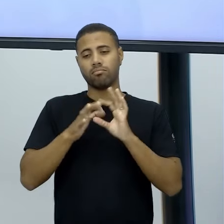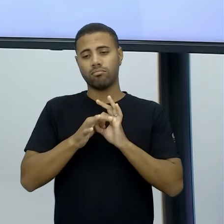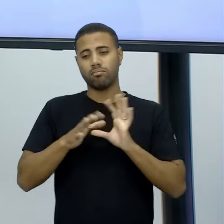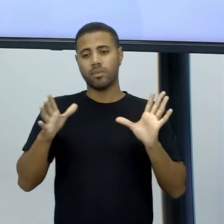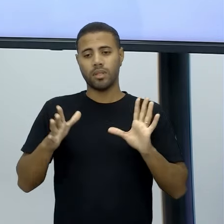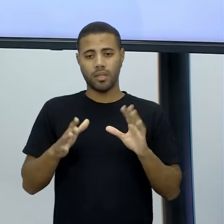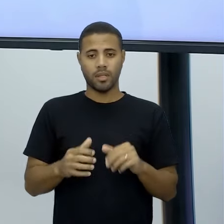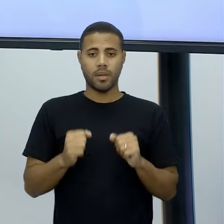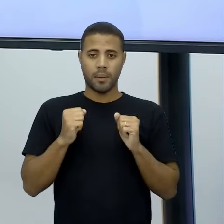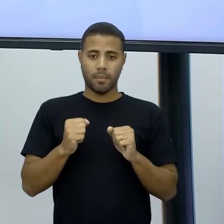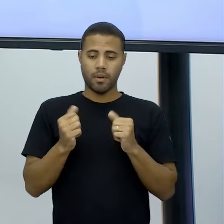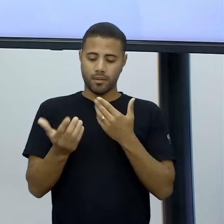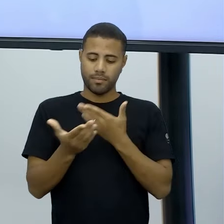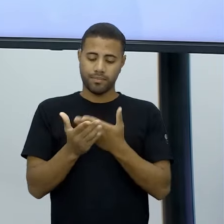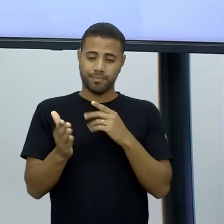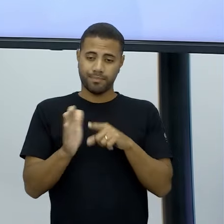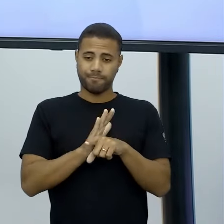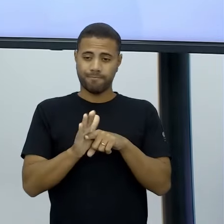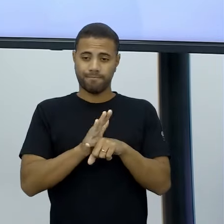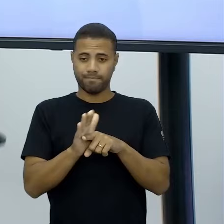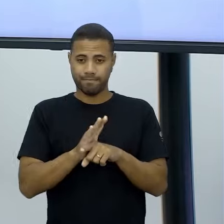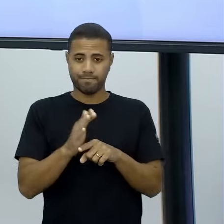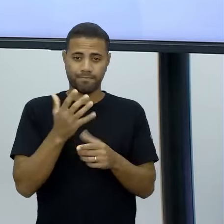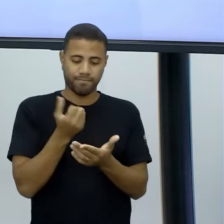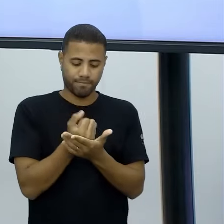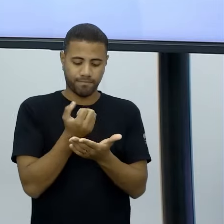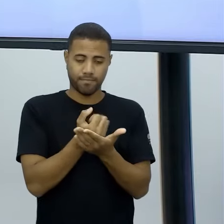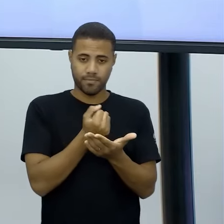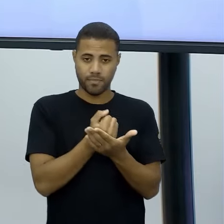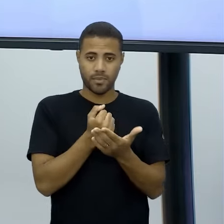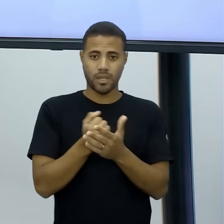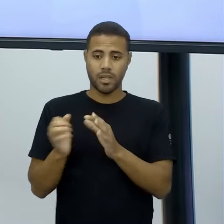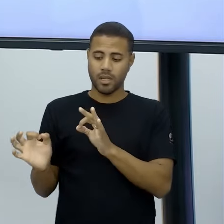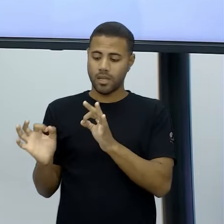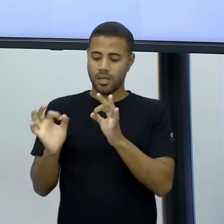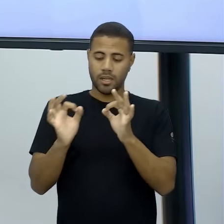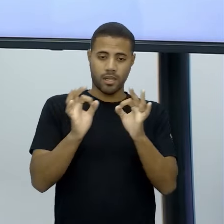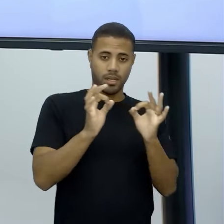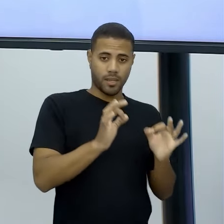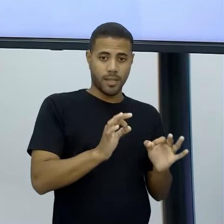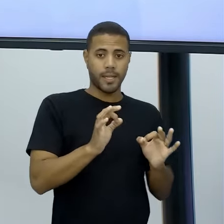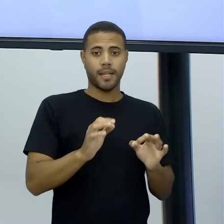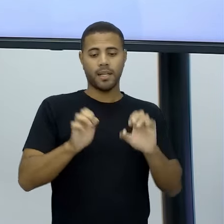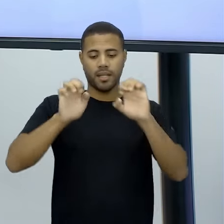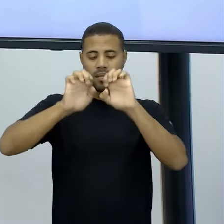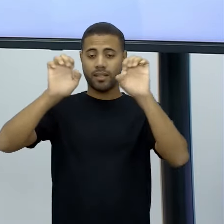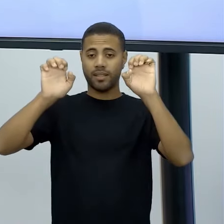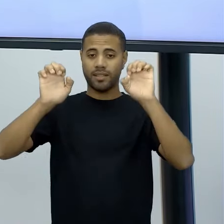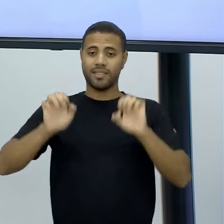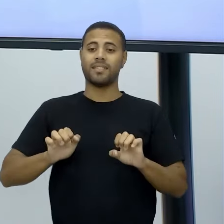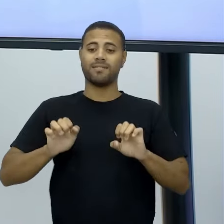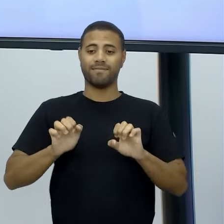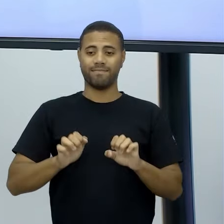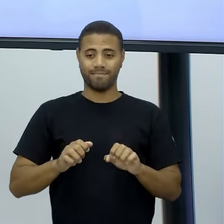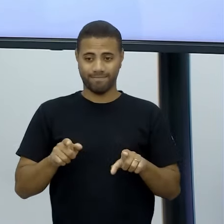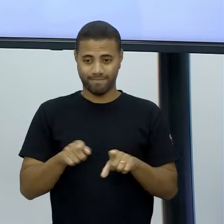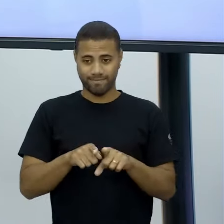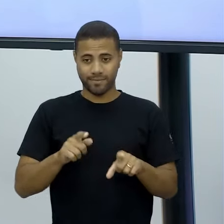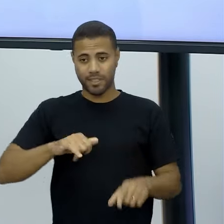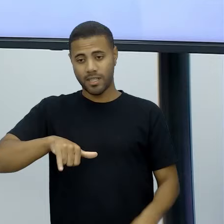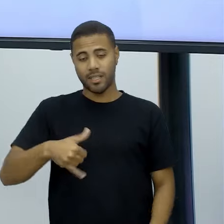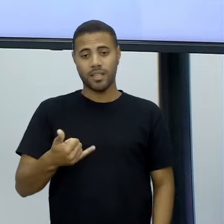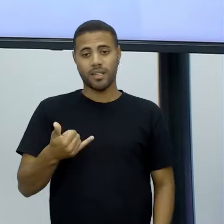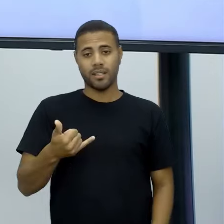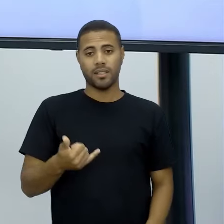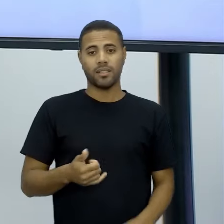repositório, baixa o, baixa todo o roteiro, né? Baixa toda a estrutura lá, a PPT, roteiro, tudo que você